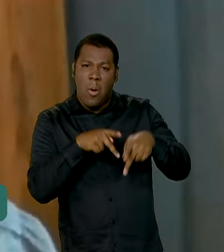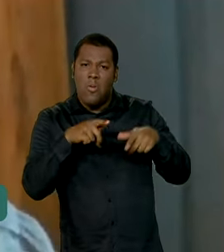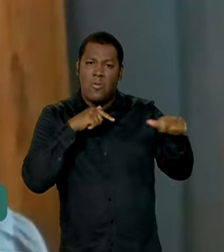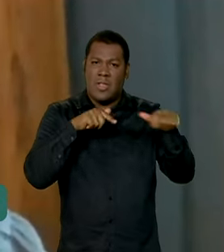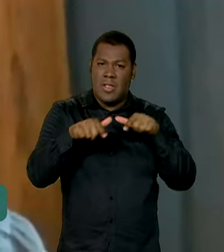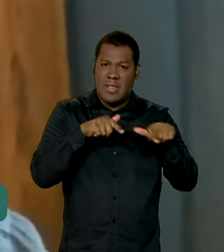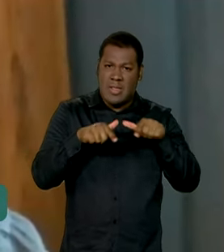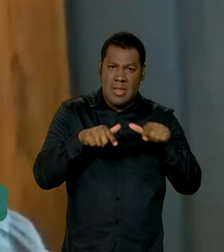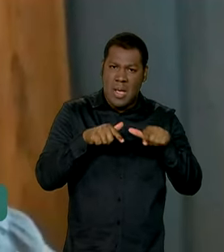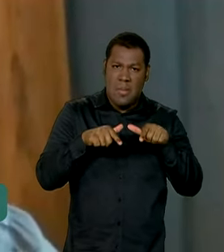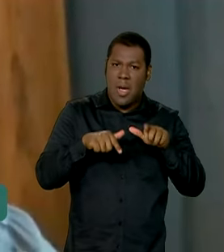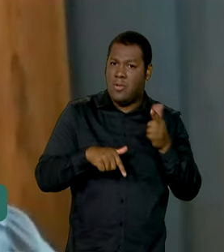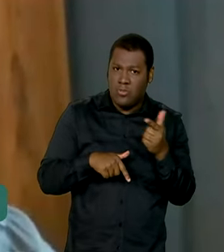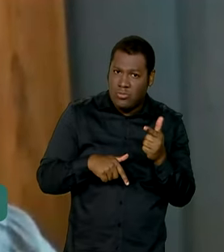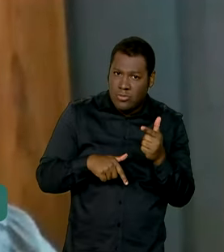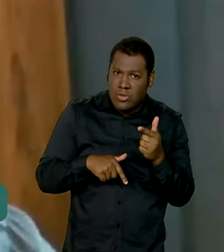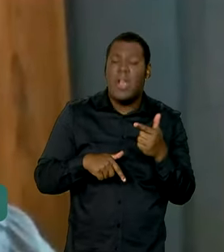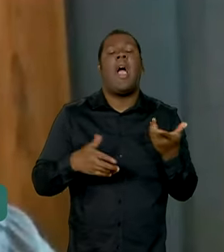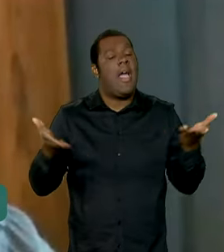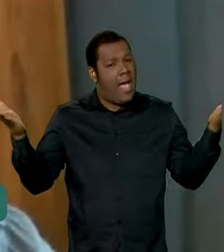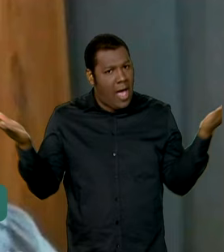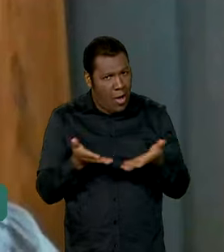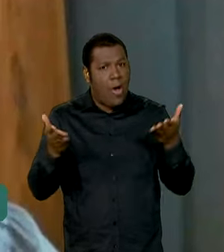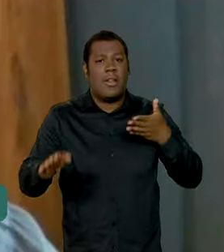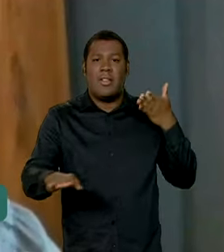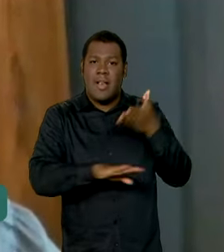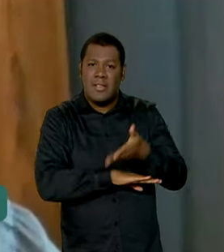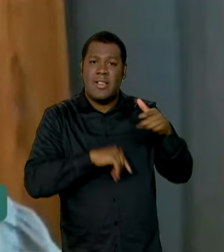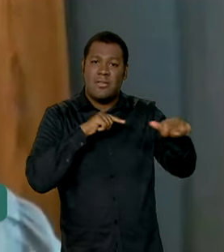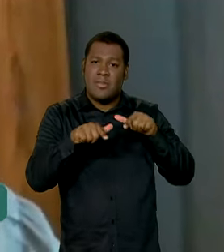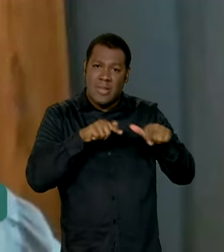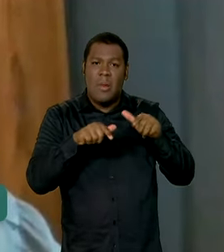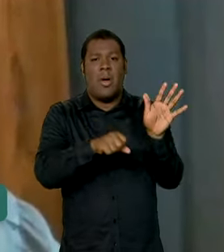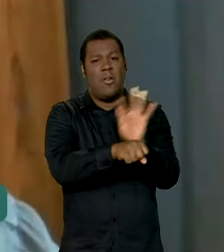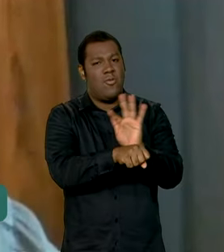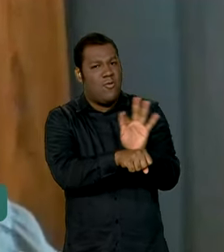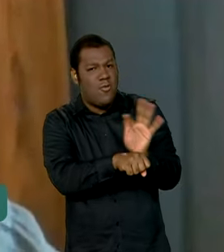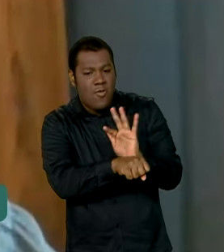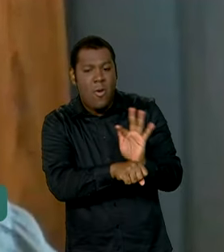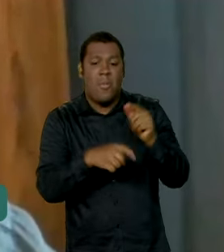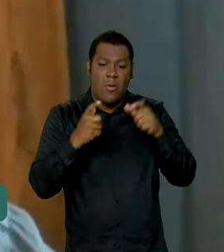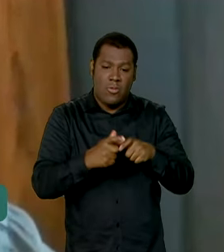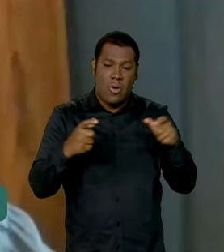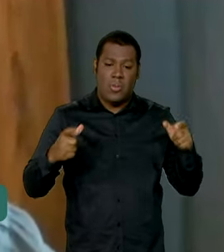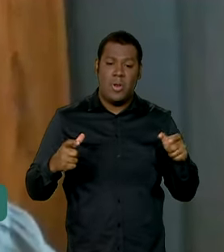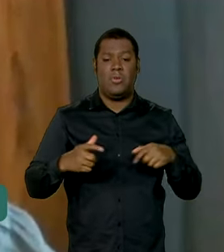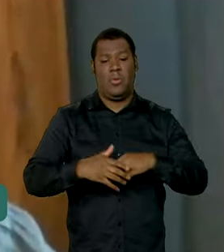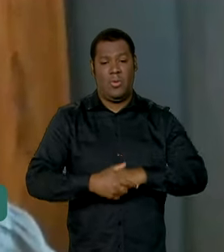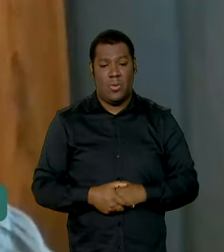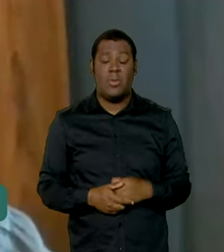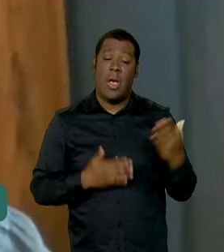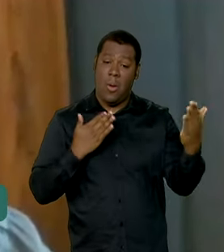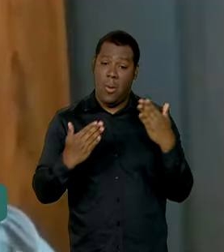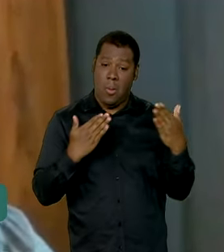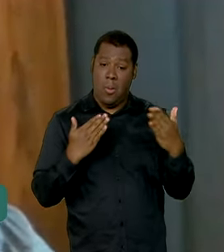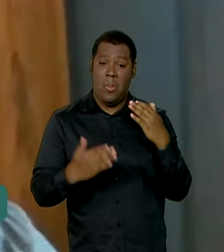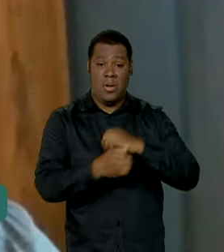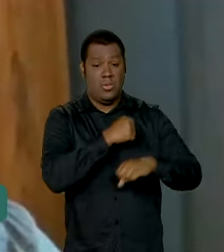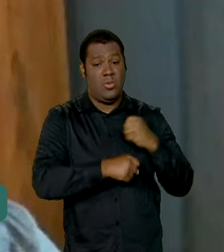inserida no mercado de trabalho, um crescimento de 4 milhões de pessoas com rendimento do trabalho em relação ao ano anterior.